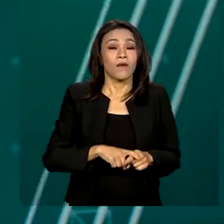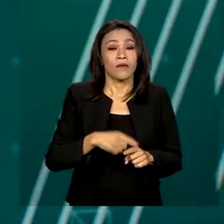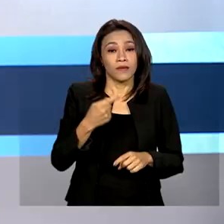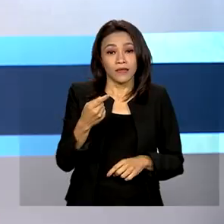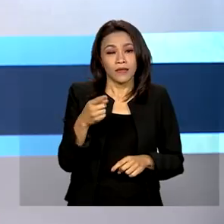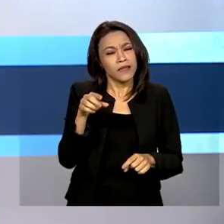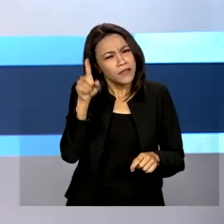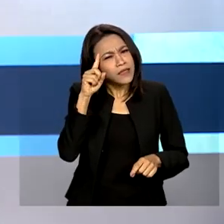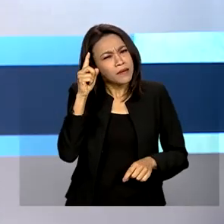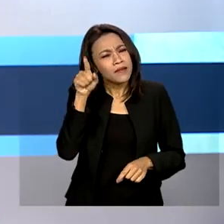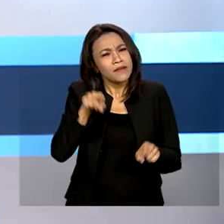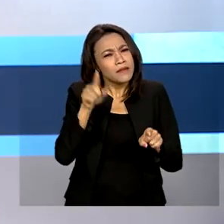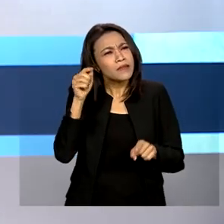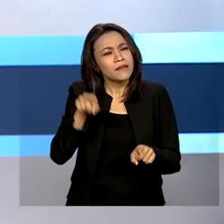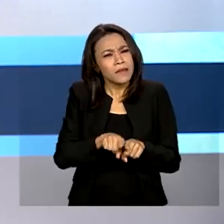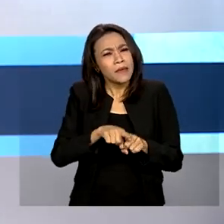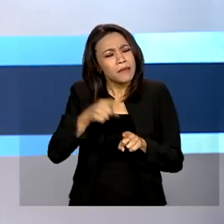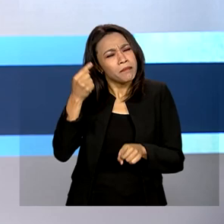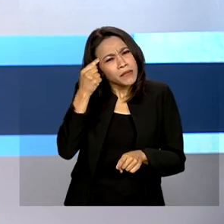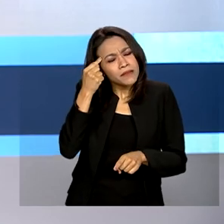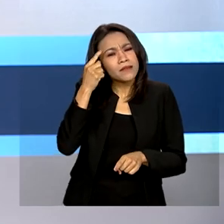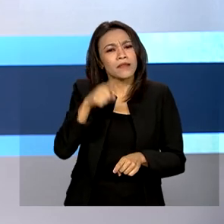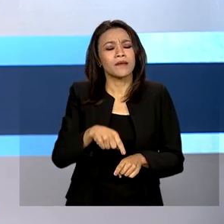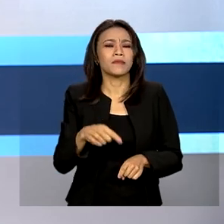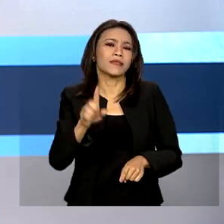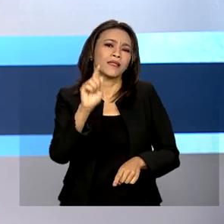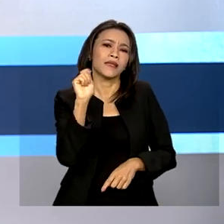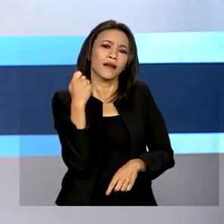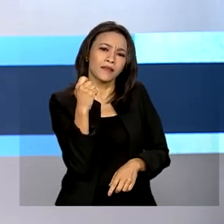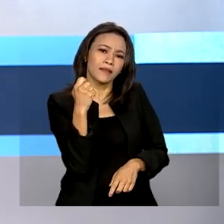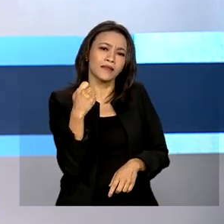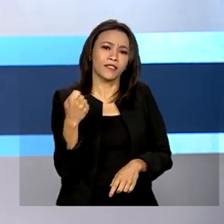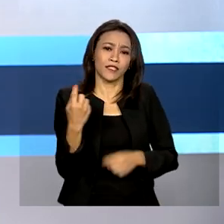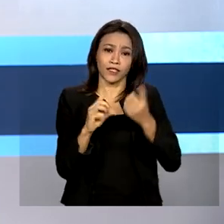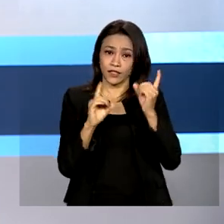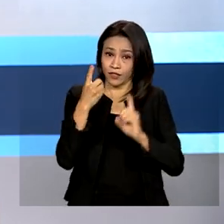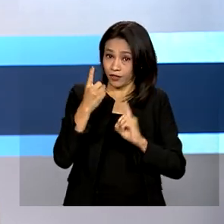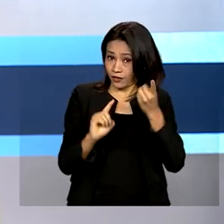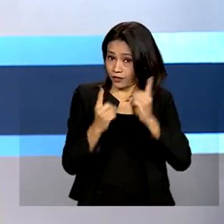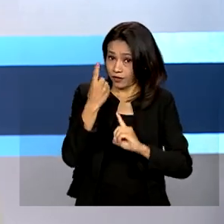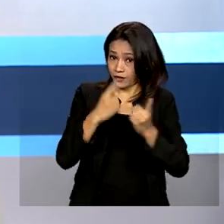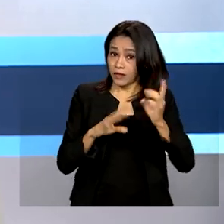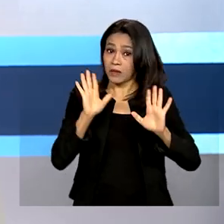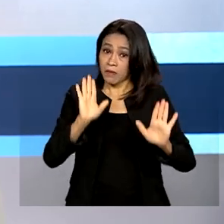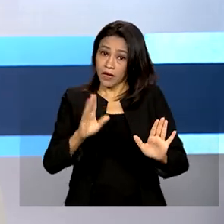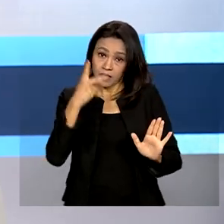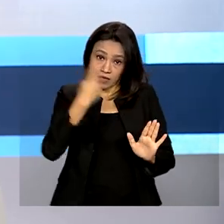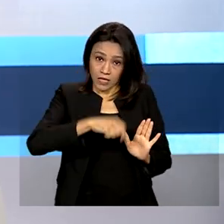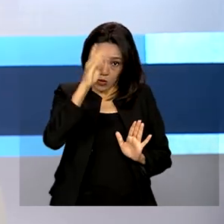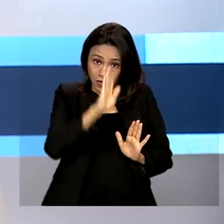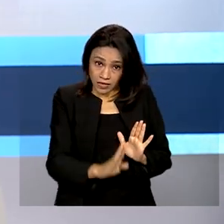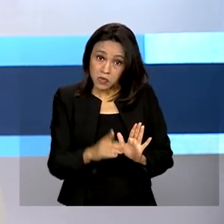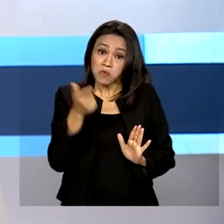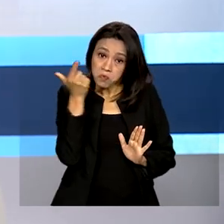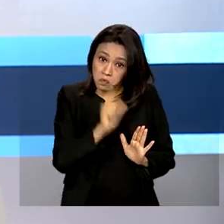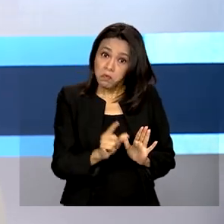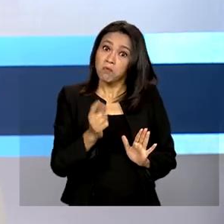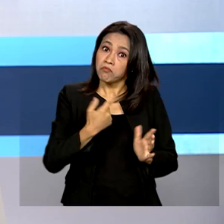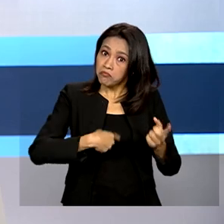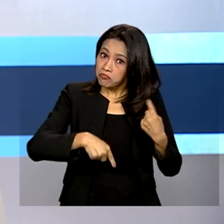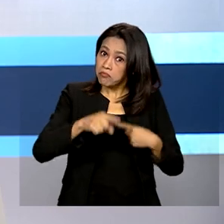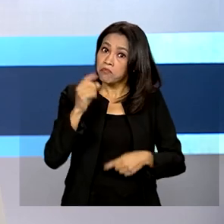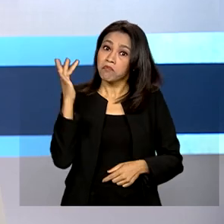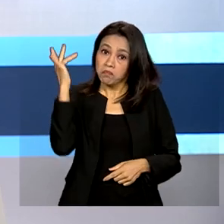Chile. Mas o Brasil não deixa nada a desejar em relação à produção de vinhos. A região do Vale do Rio São Francisco tem